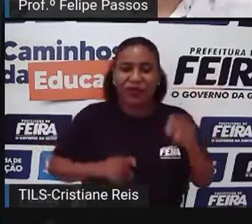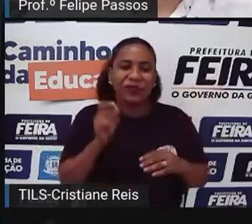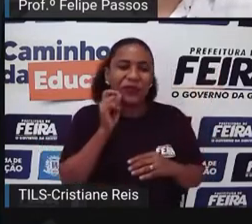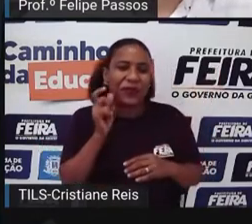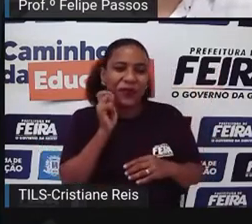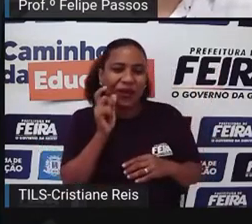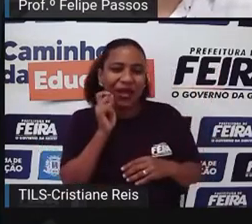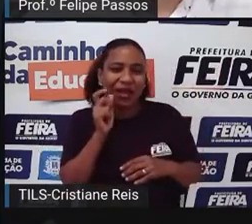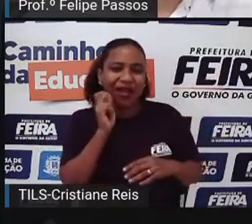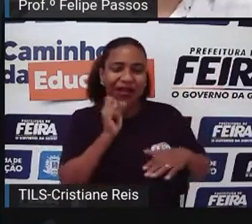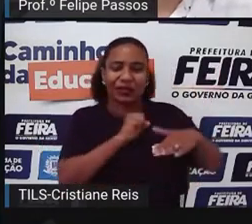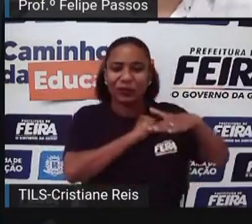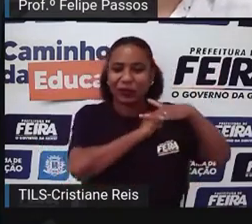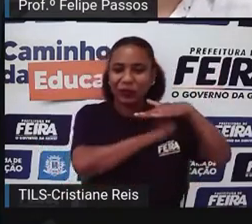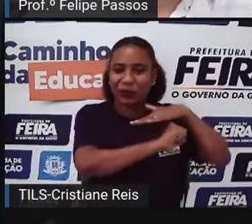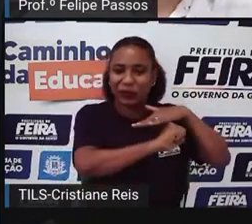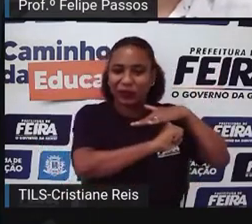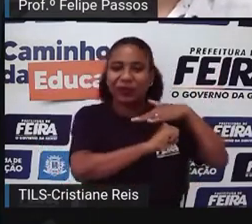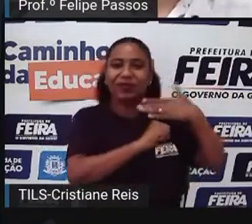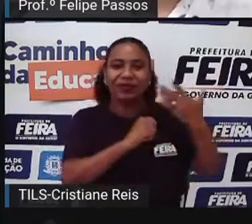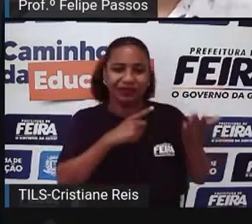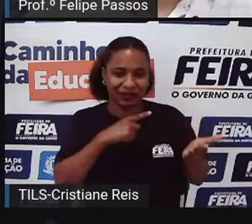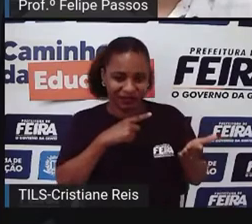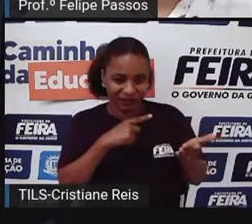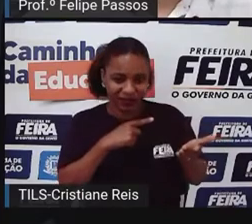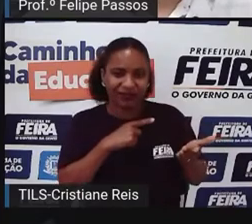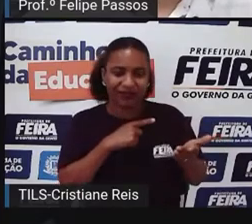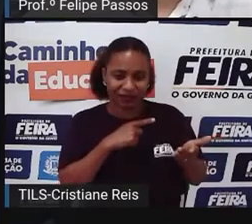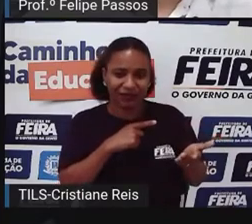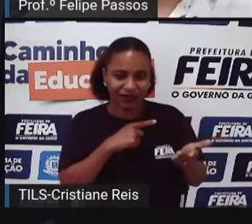Nada era proibido Então